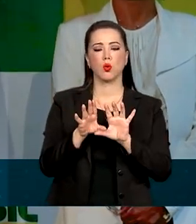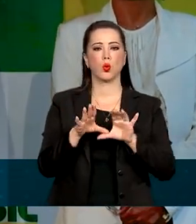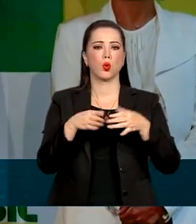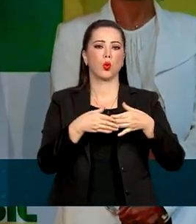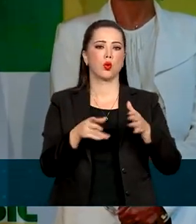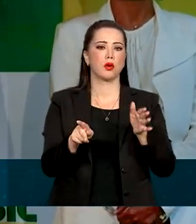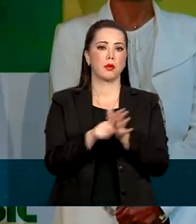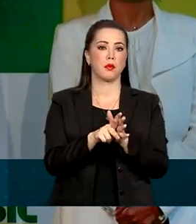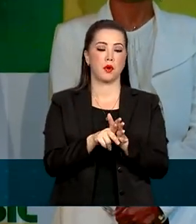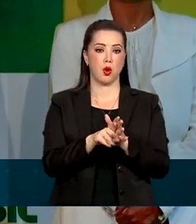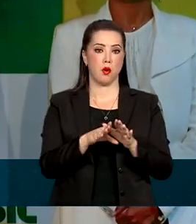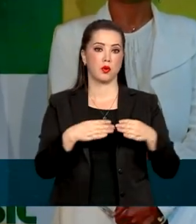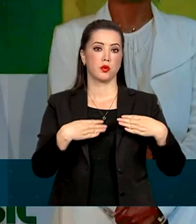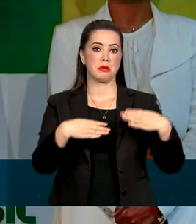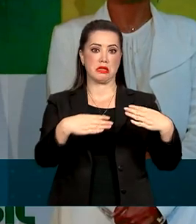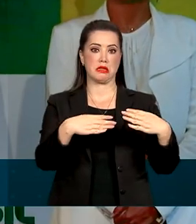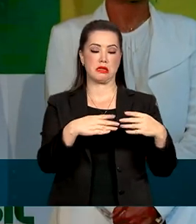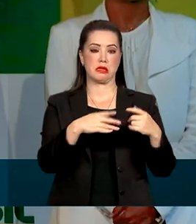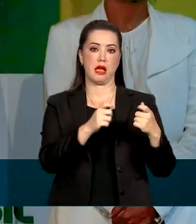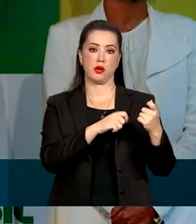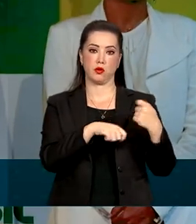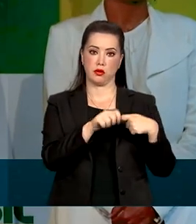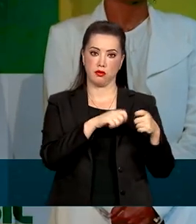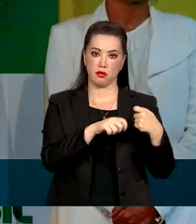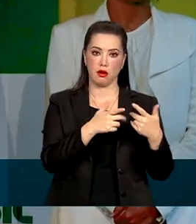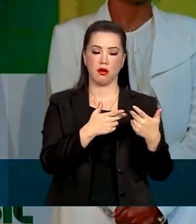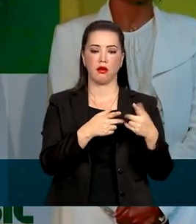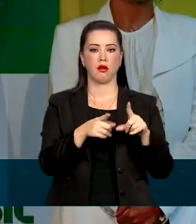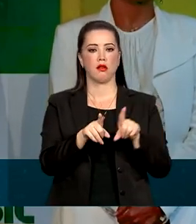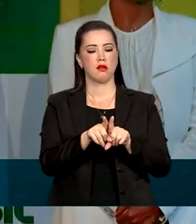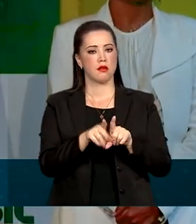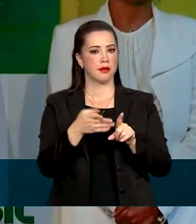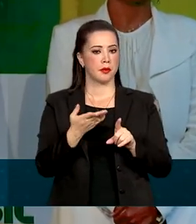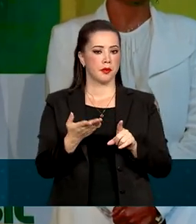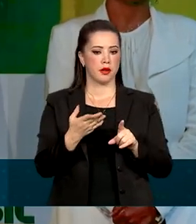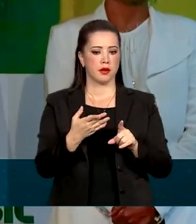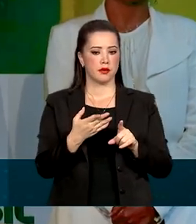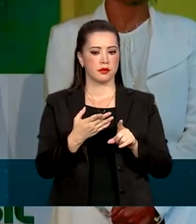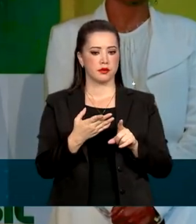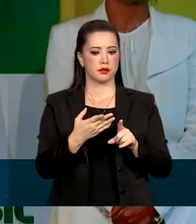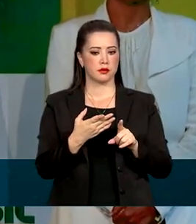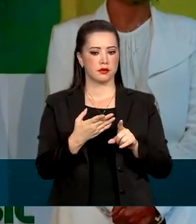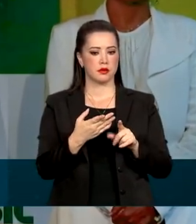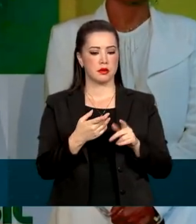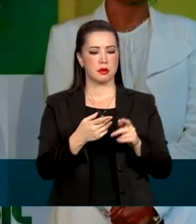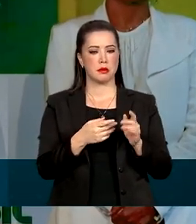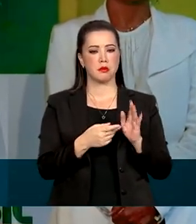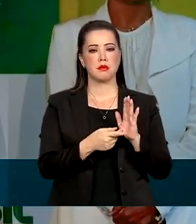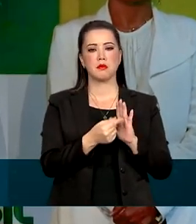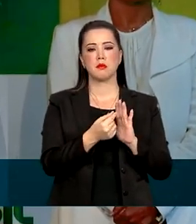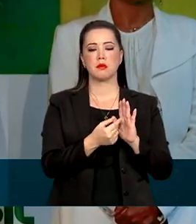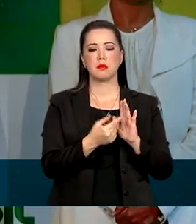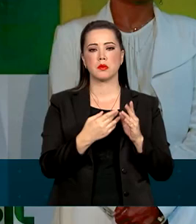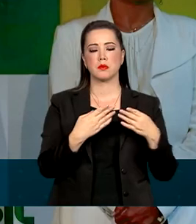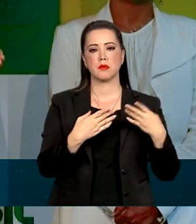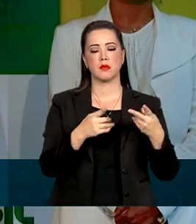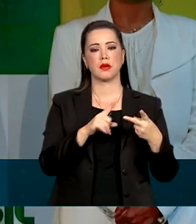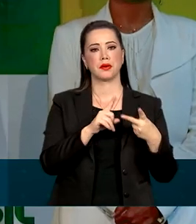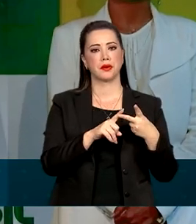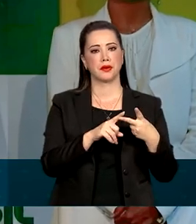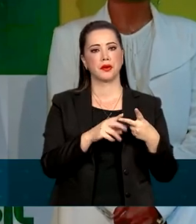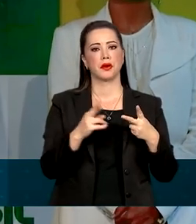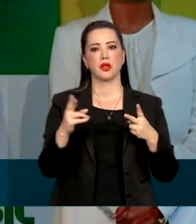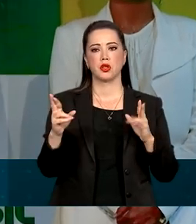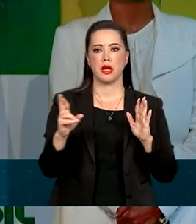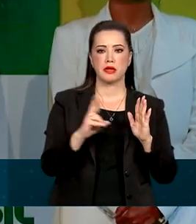internas da fazenda, todas elas com questões jurídicas importantes, Receita,